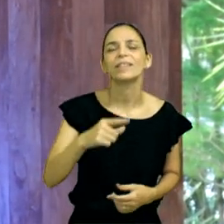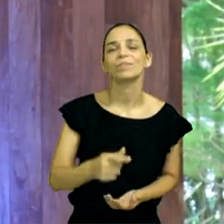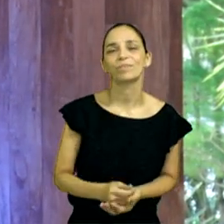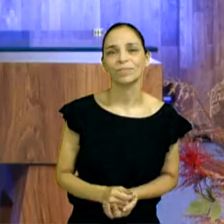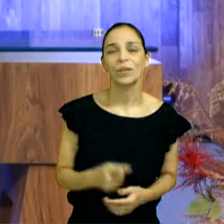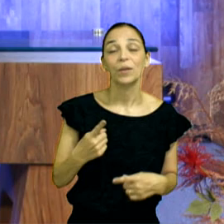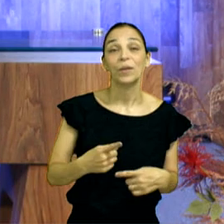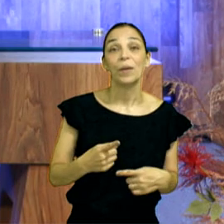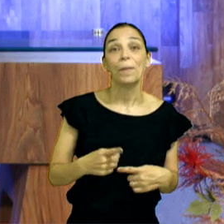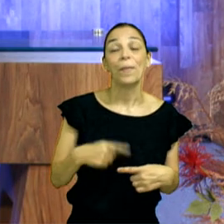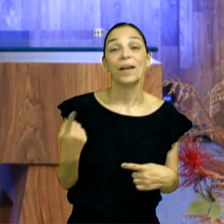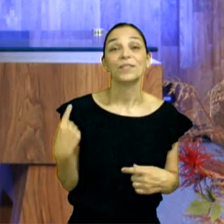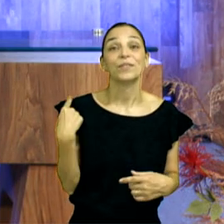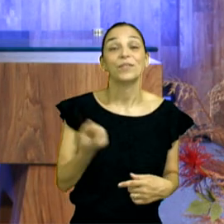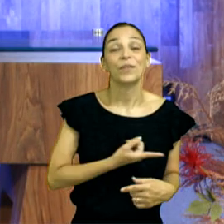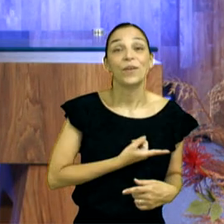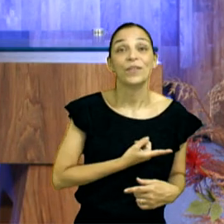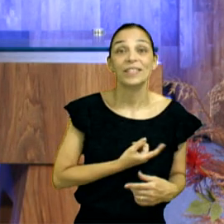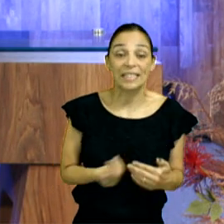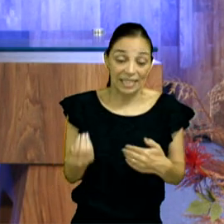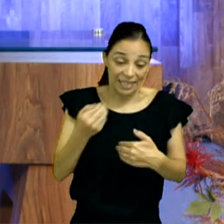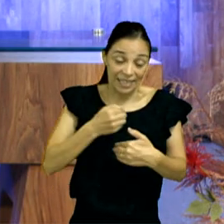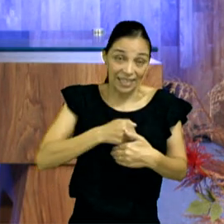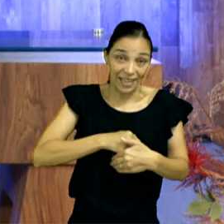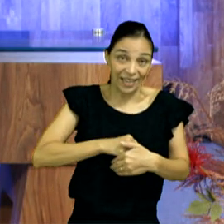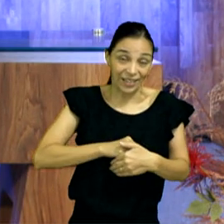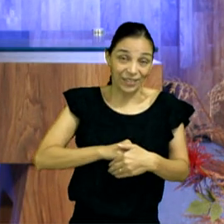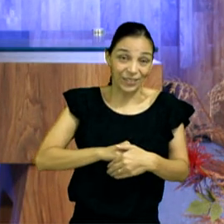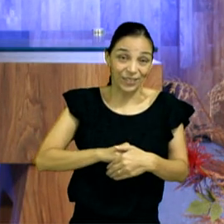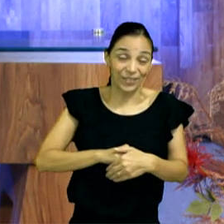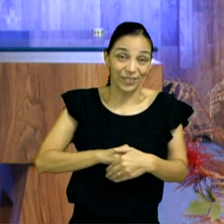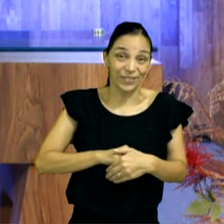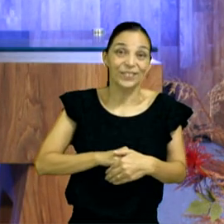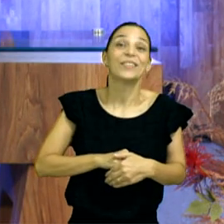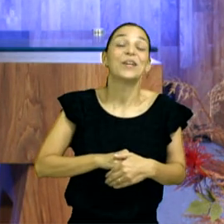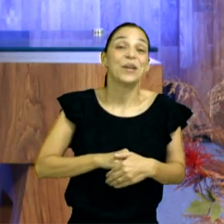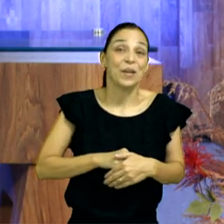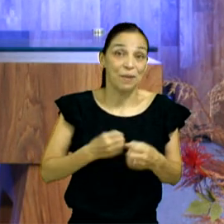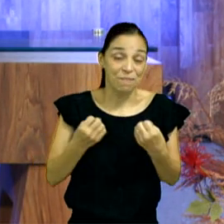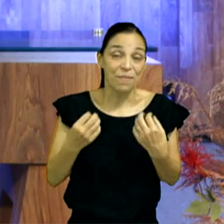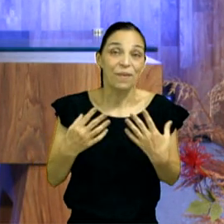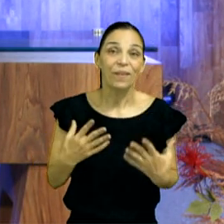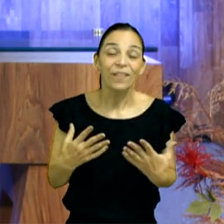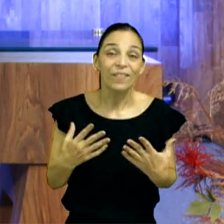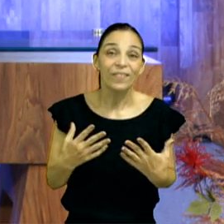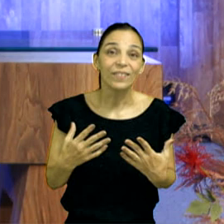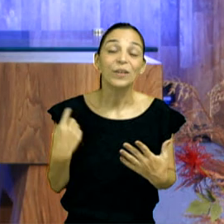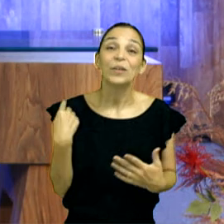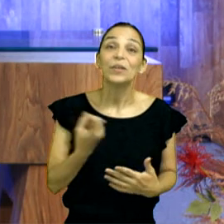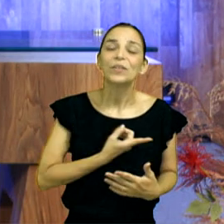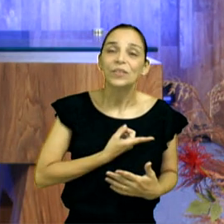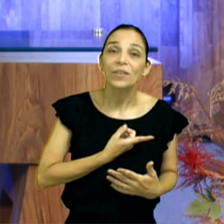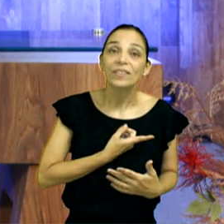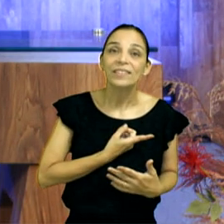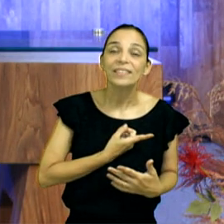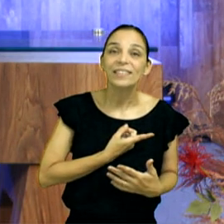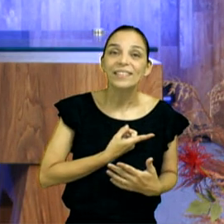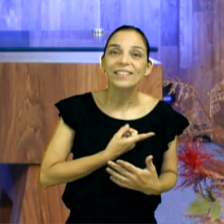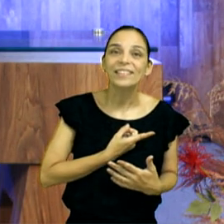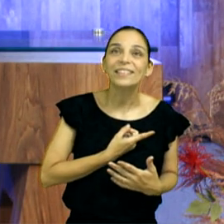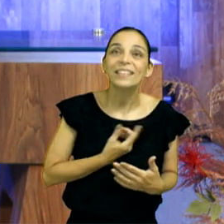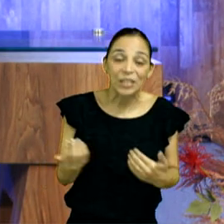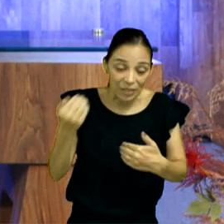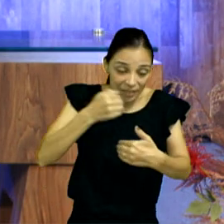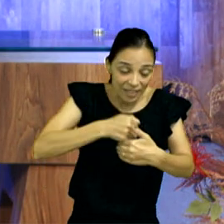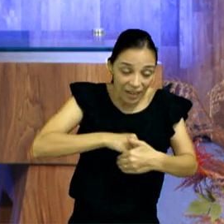nós temos um grande tesouro dentro de nós, amados, o vaso é de barro, mas o tesouro é maravilhoso, amém?